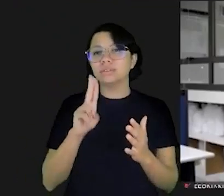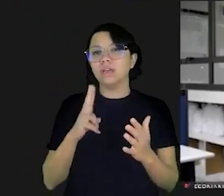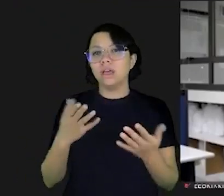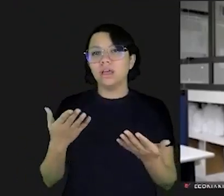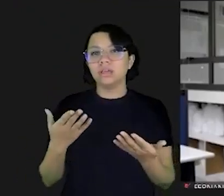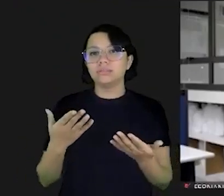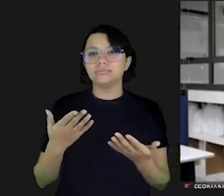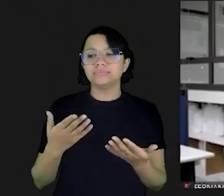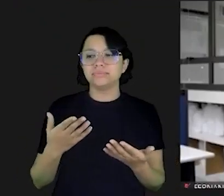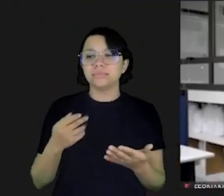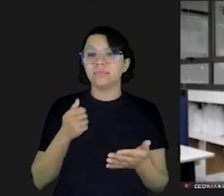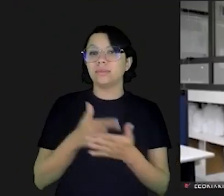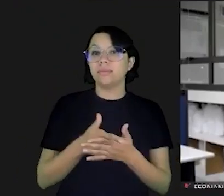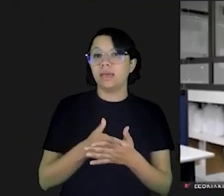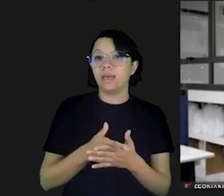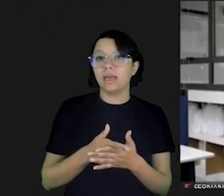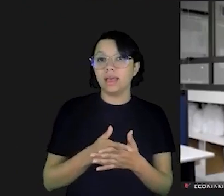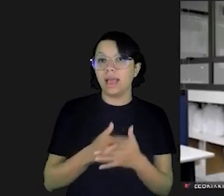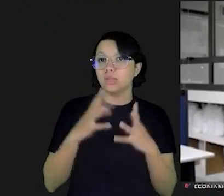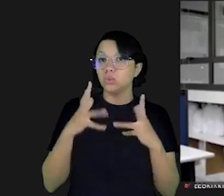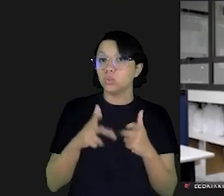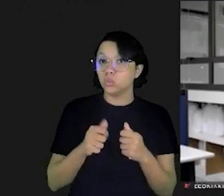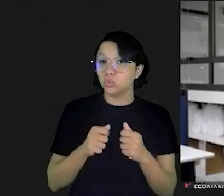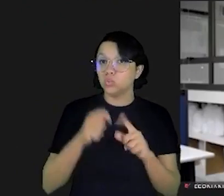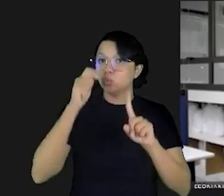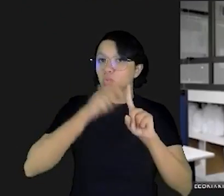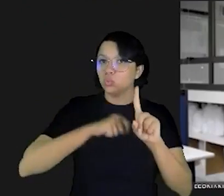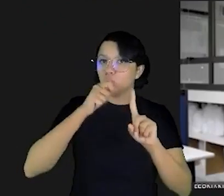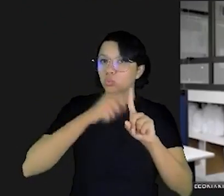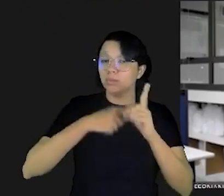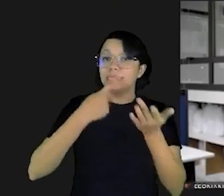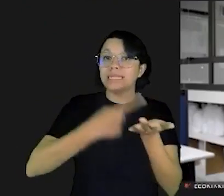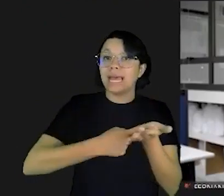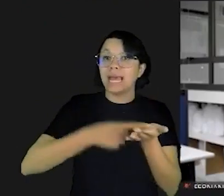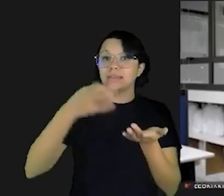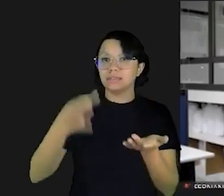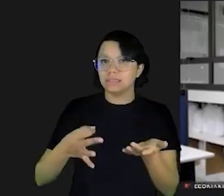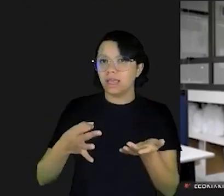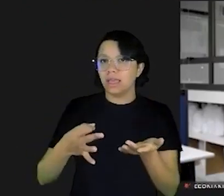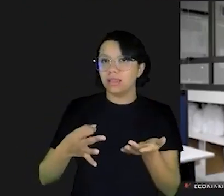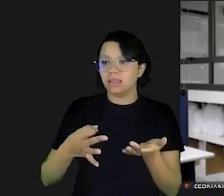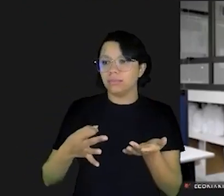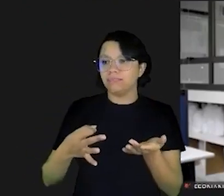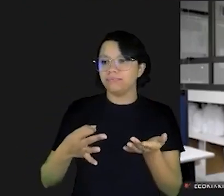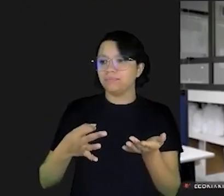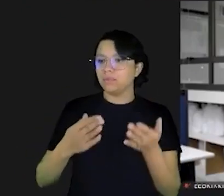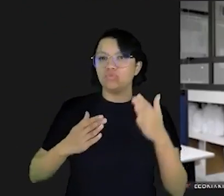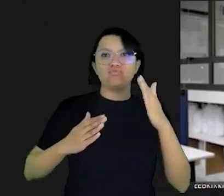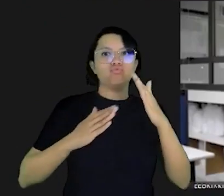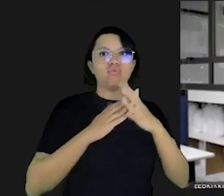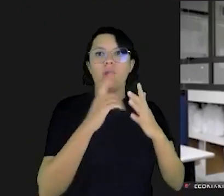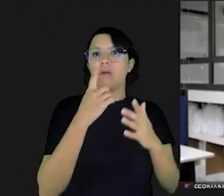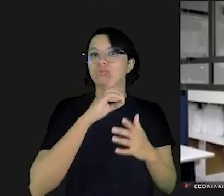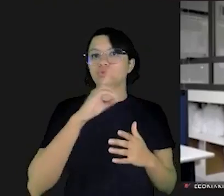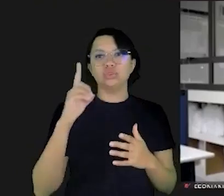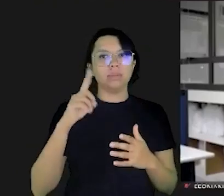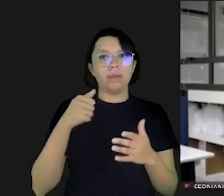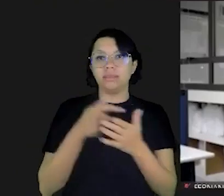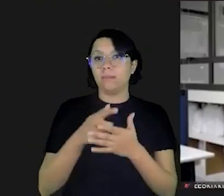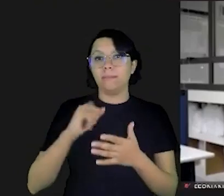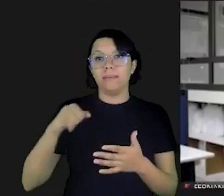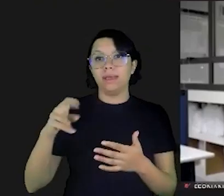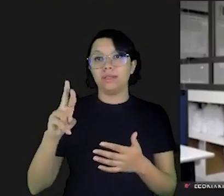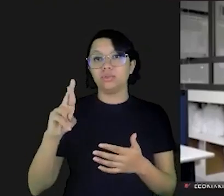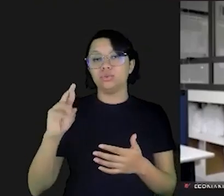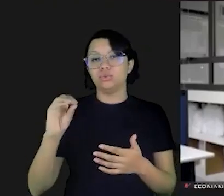significa bem utilizar o cartão de crédito significa pagar a sua fatura integral na data certa sem deixar estourar